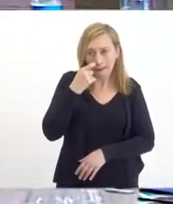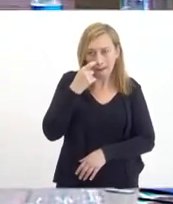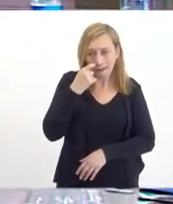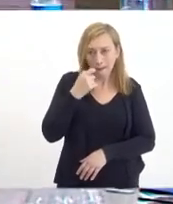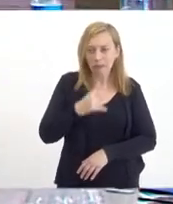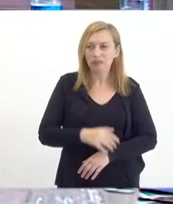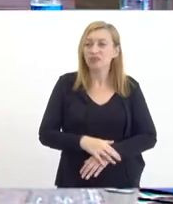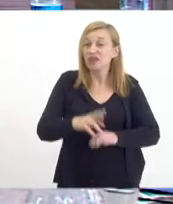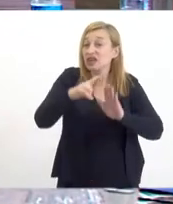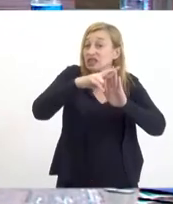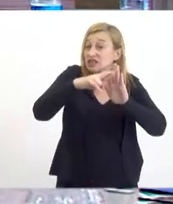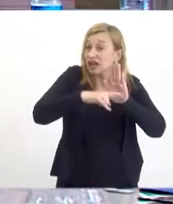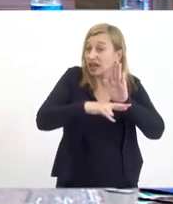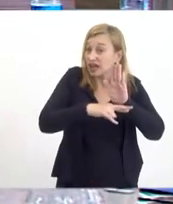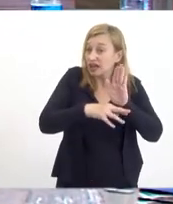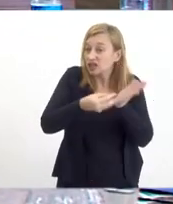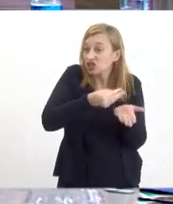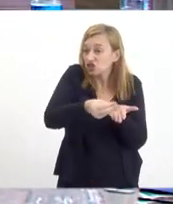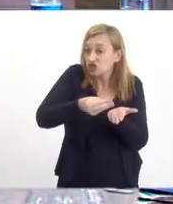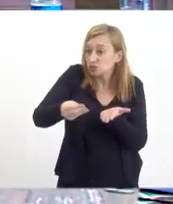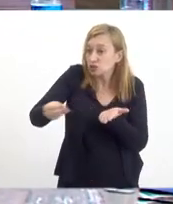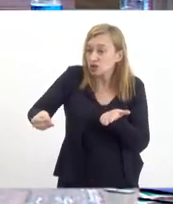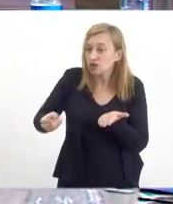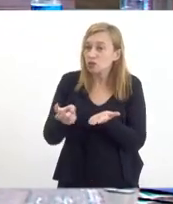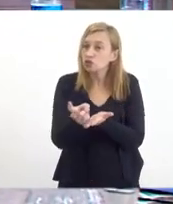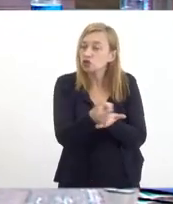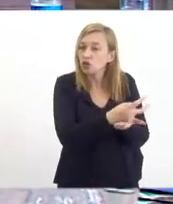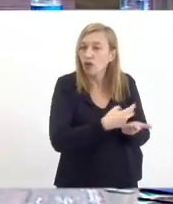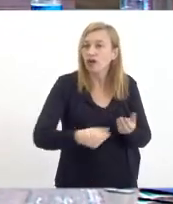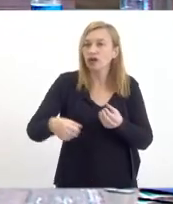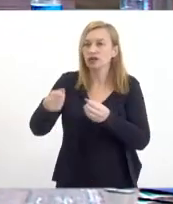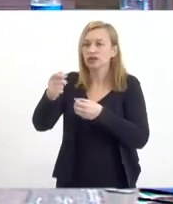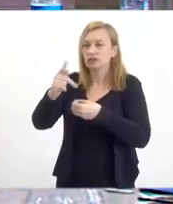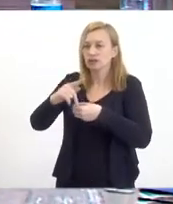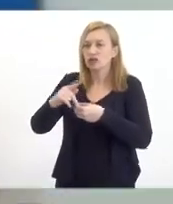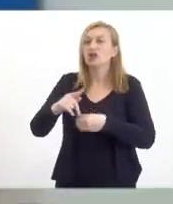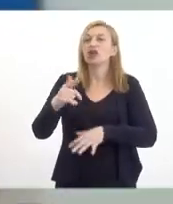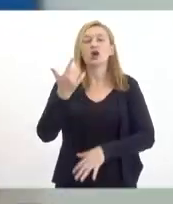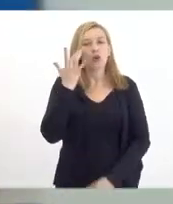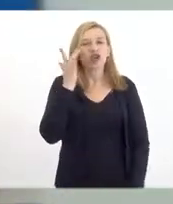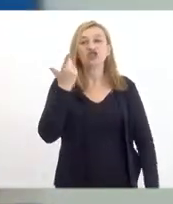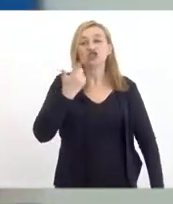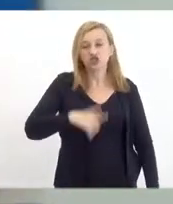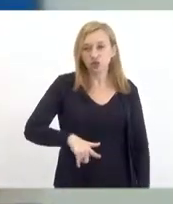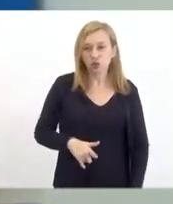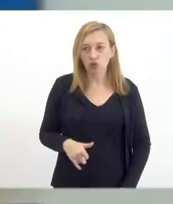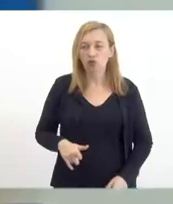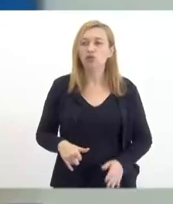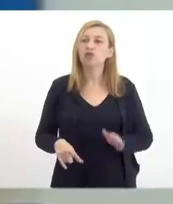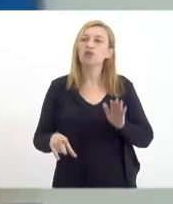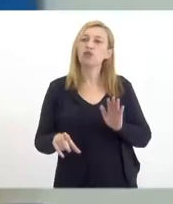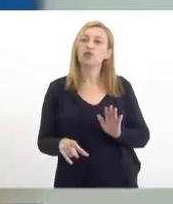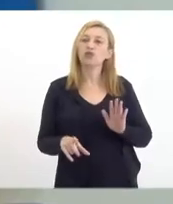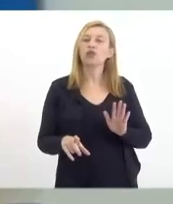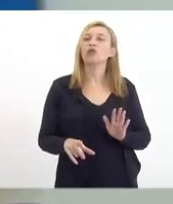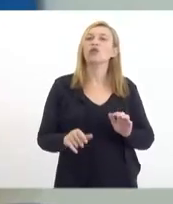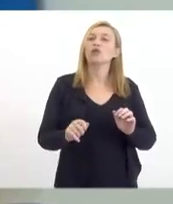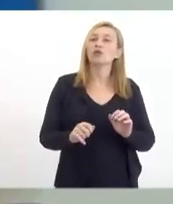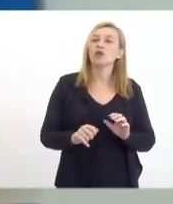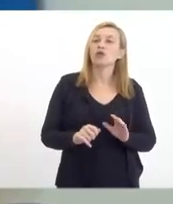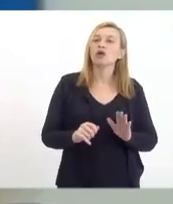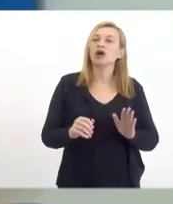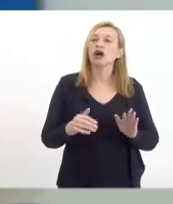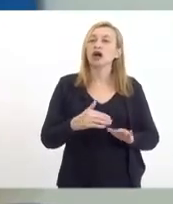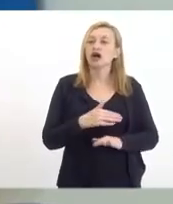as regras de distribuição do JOT offshore. Então, acho que, mais uma vez, o Legislativo Estadual e,